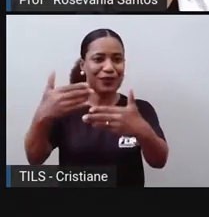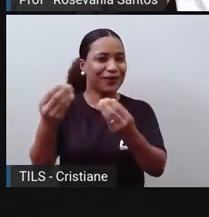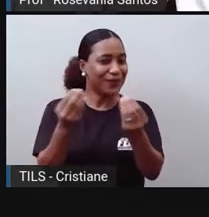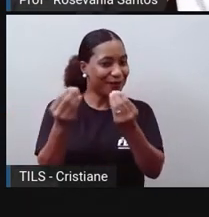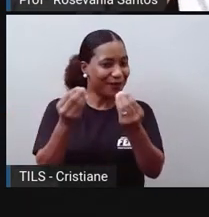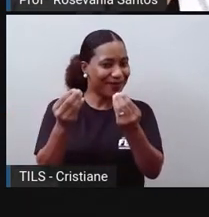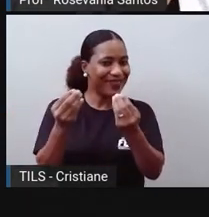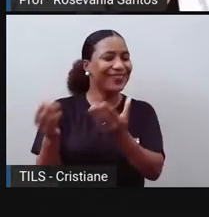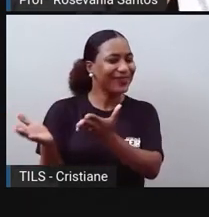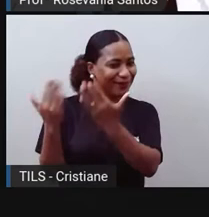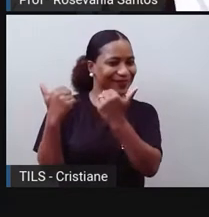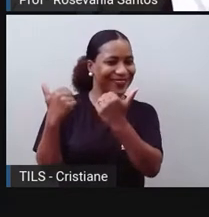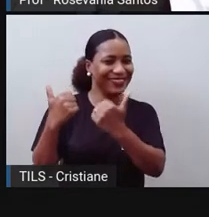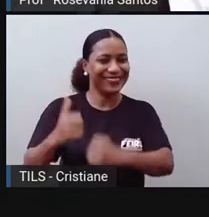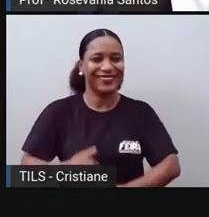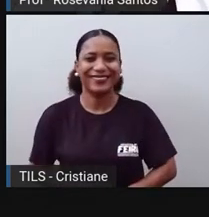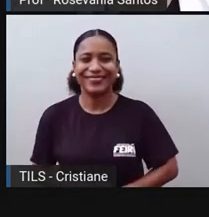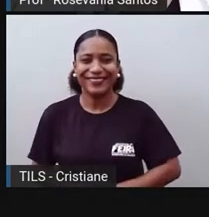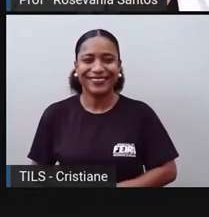lá para a nossa aula de hoje?